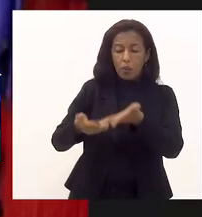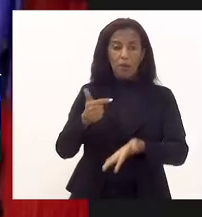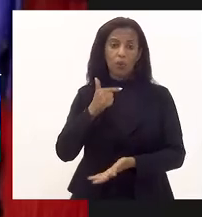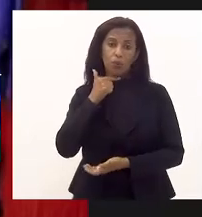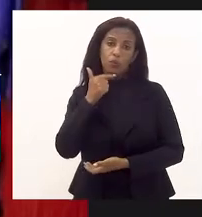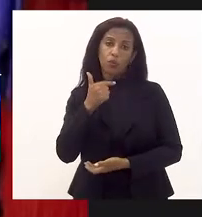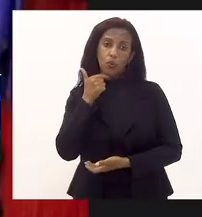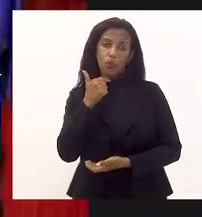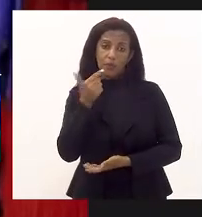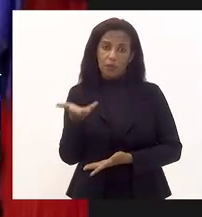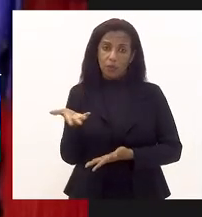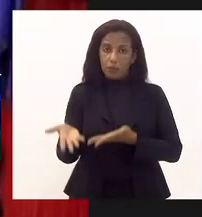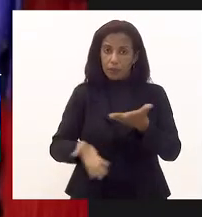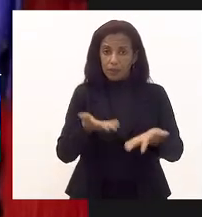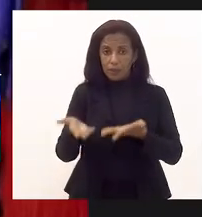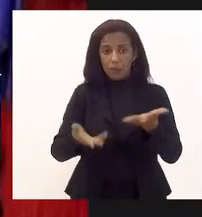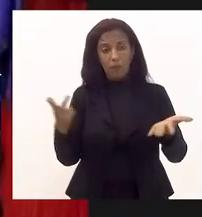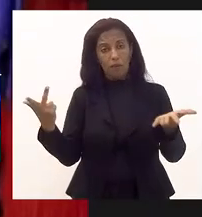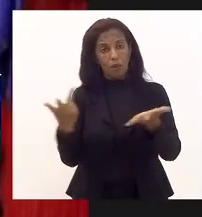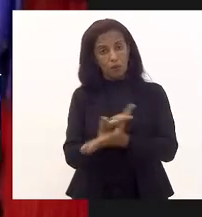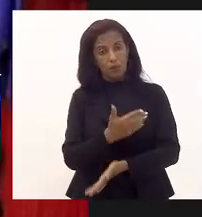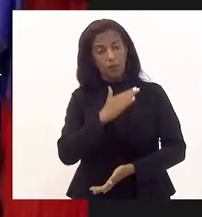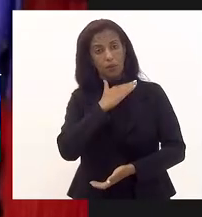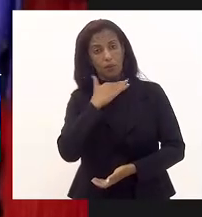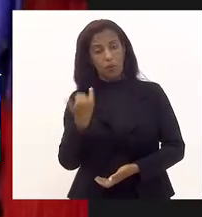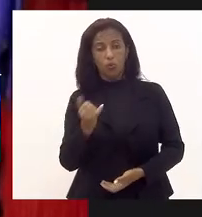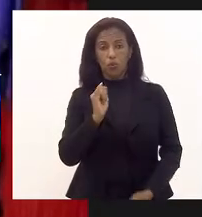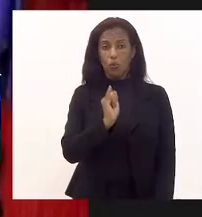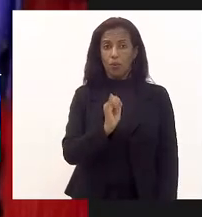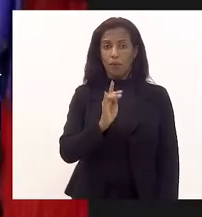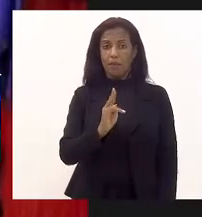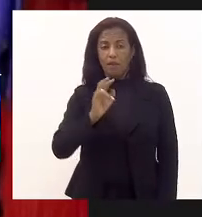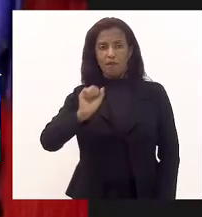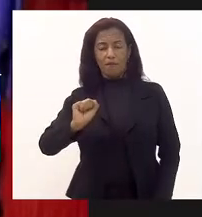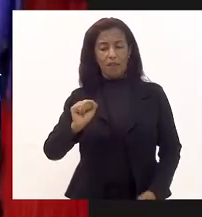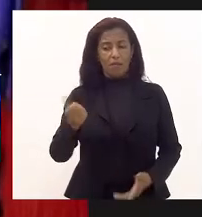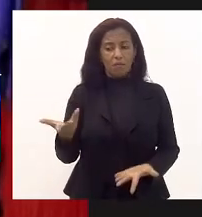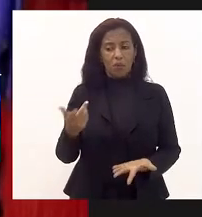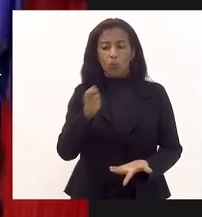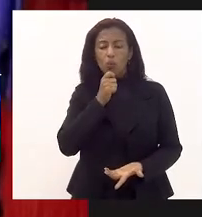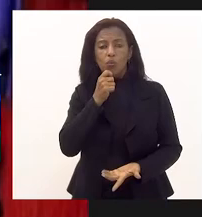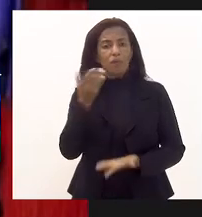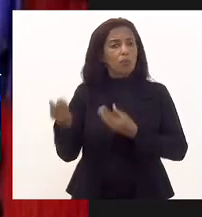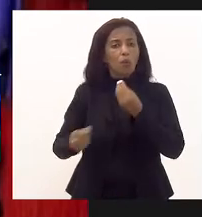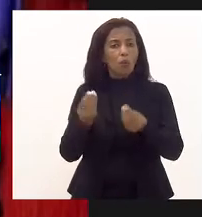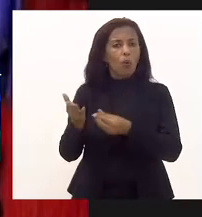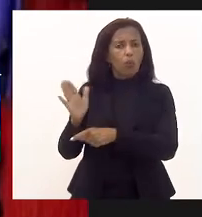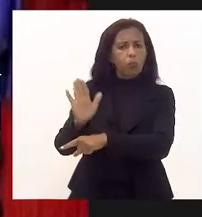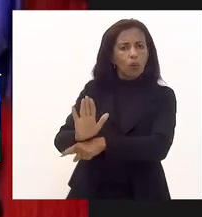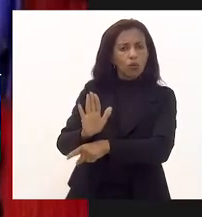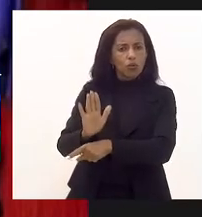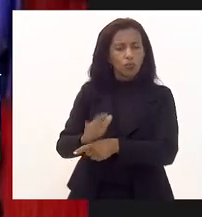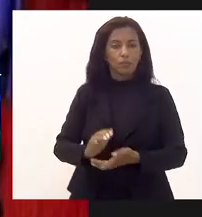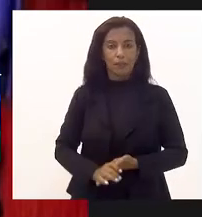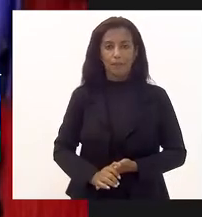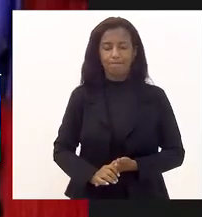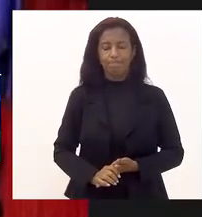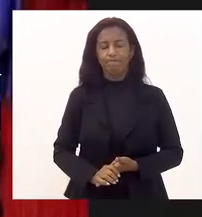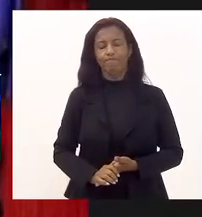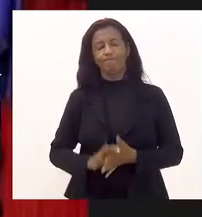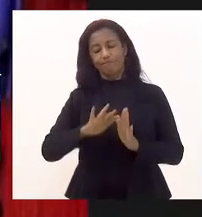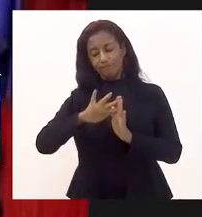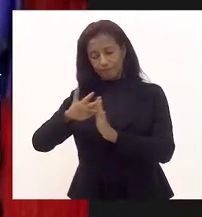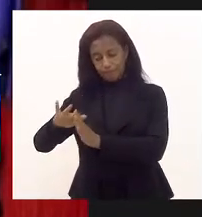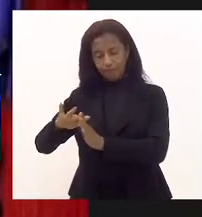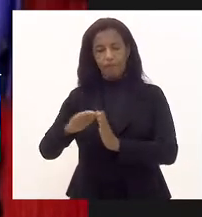sucesso nesse procedimento, o óbvio que foi inevitável, o IVB esgotou todas as possibilidades de assistência cumprindo o seu papel. Senhora presidente